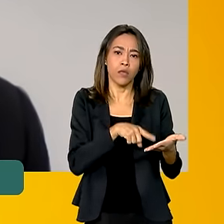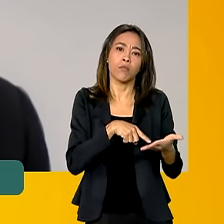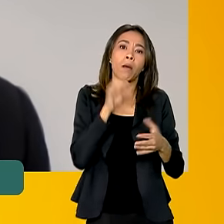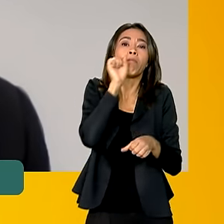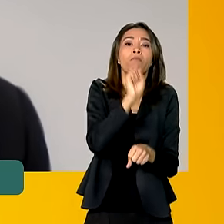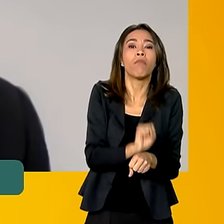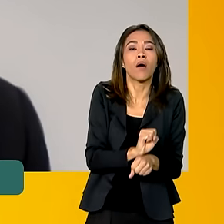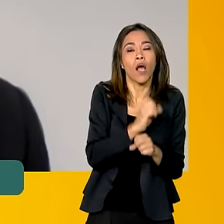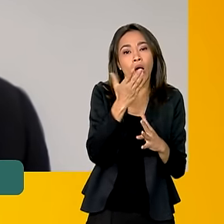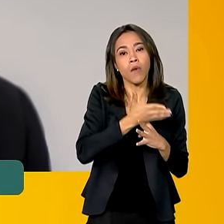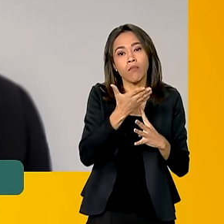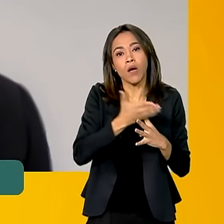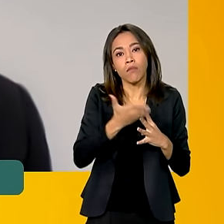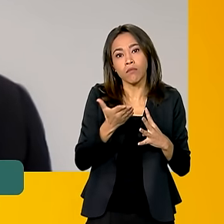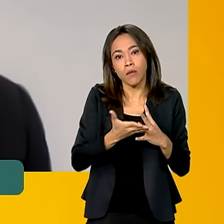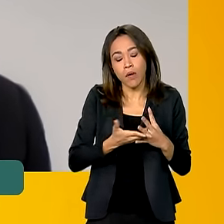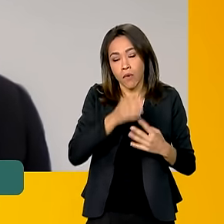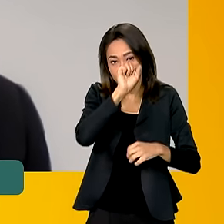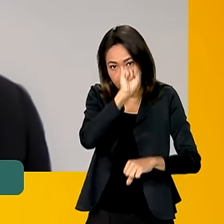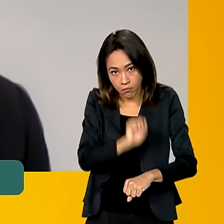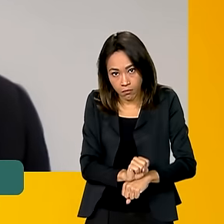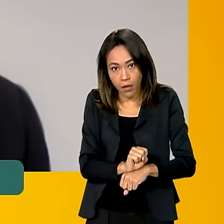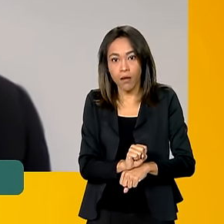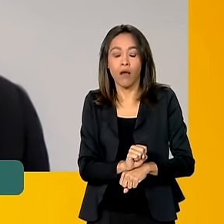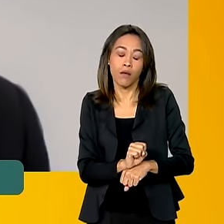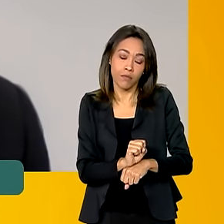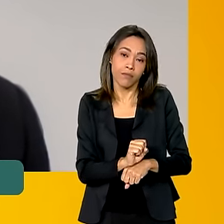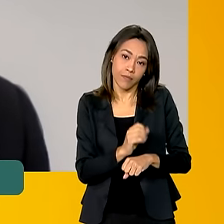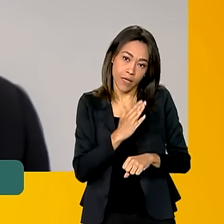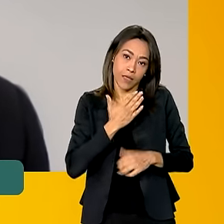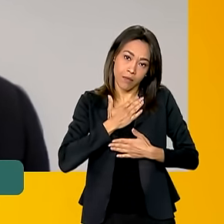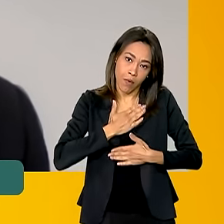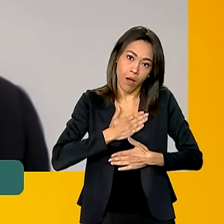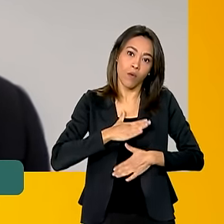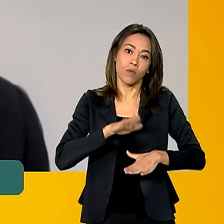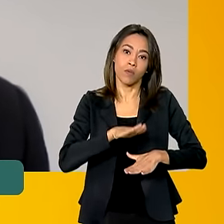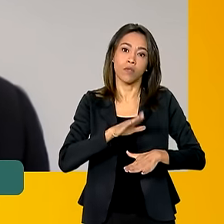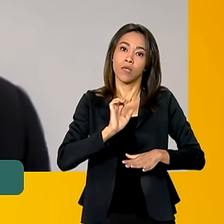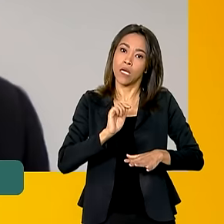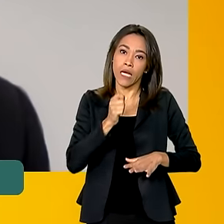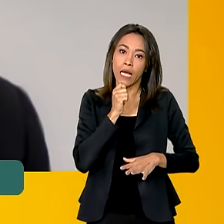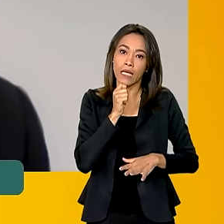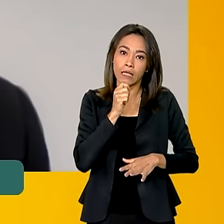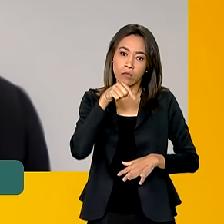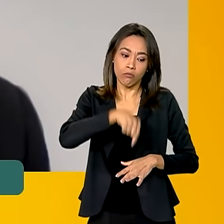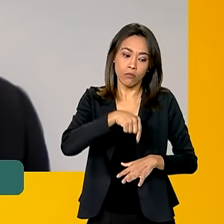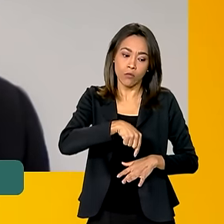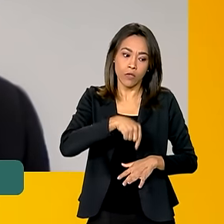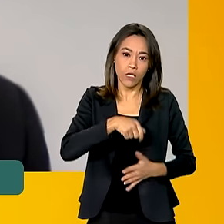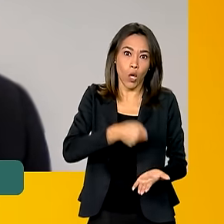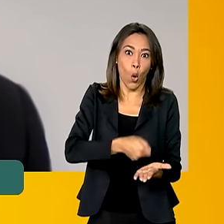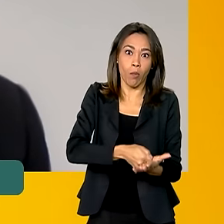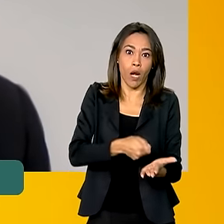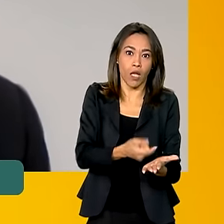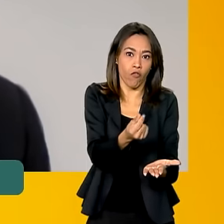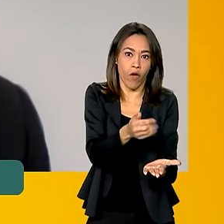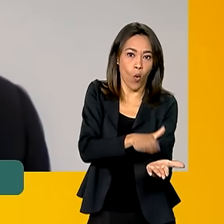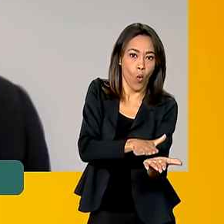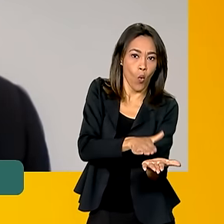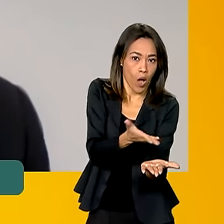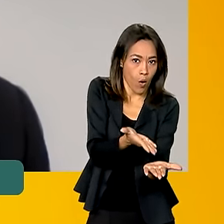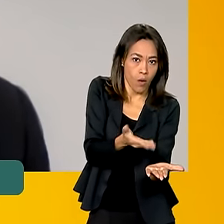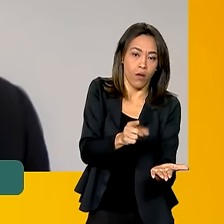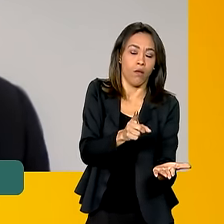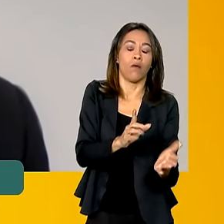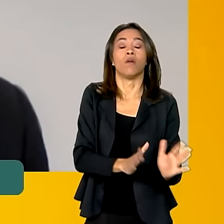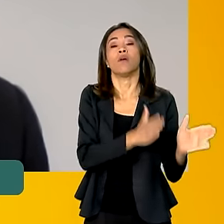contratos já têm essa marcação para que essa pausa, essas prestações não sejam cobradas. Também, nesse